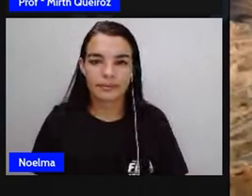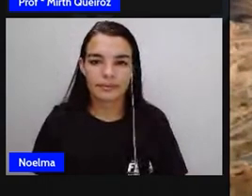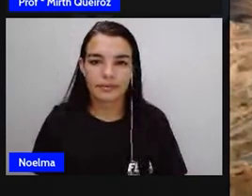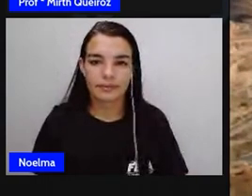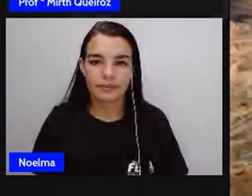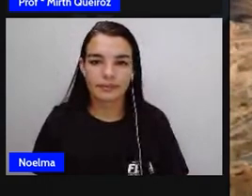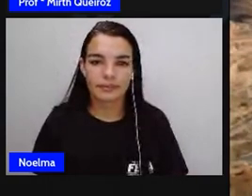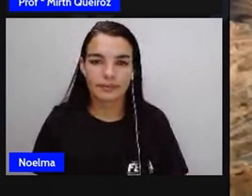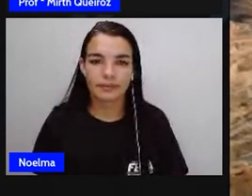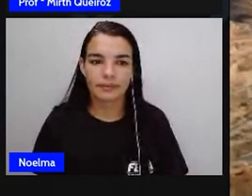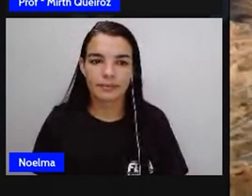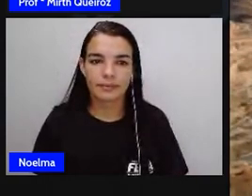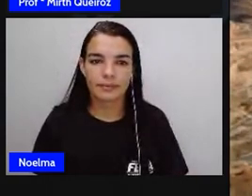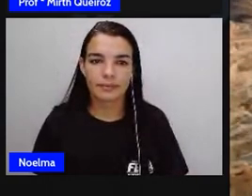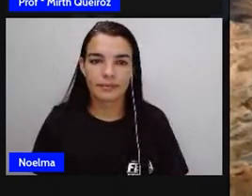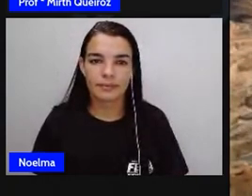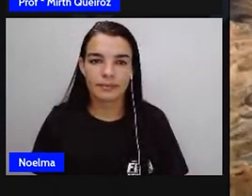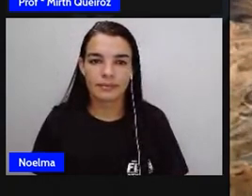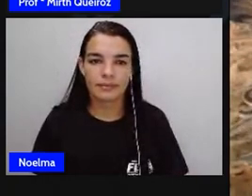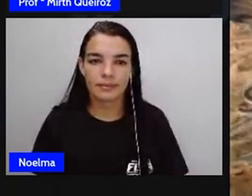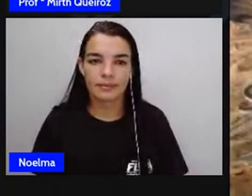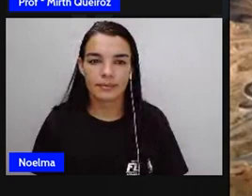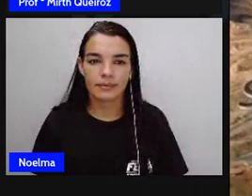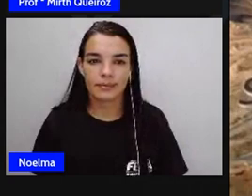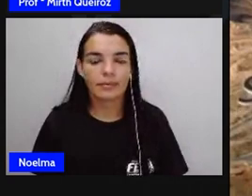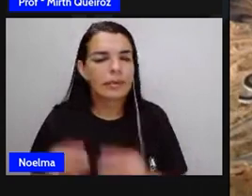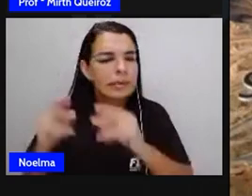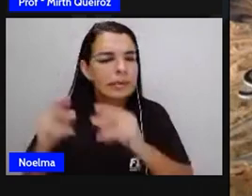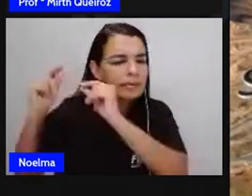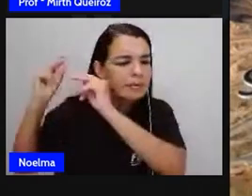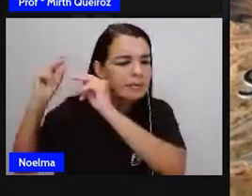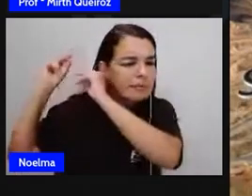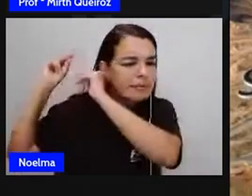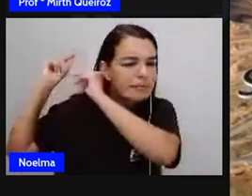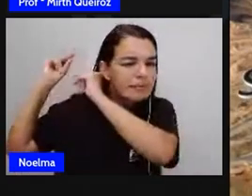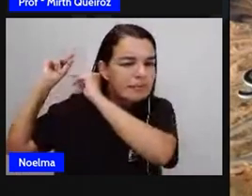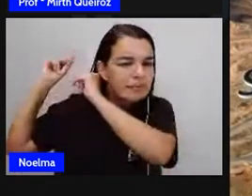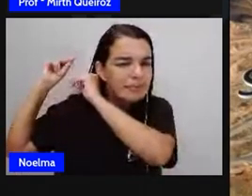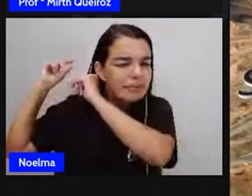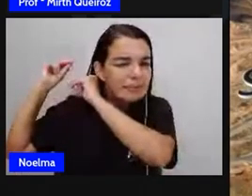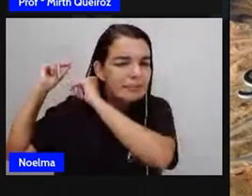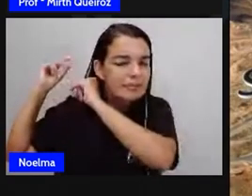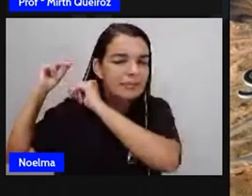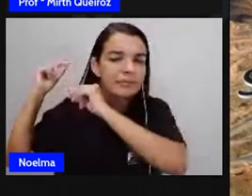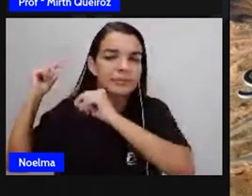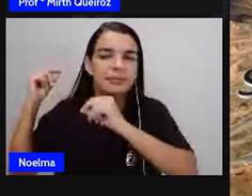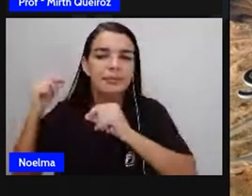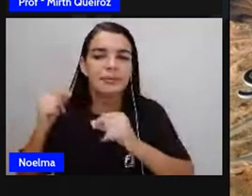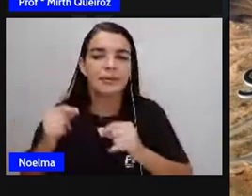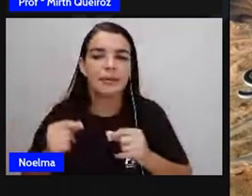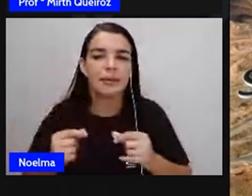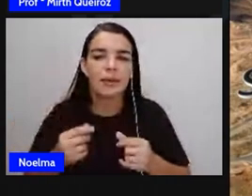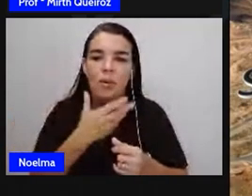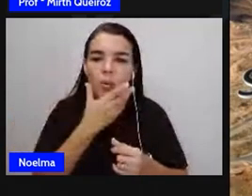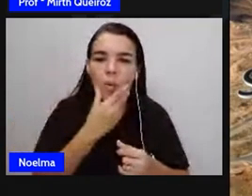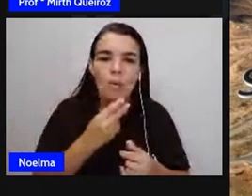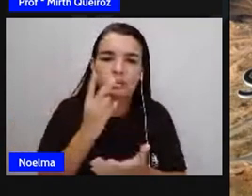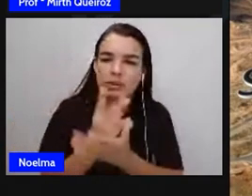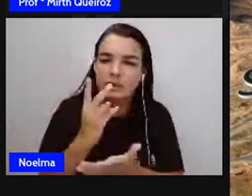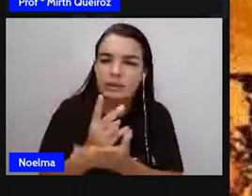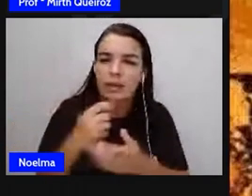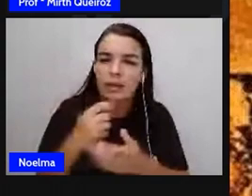Desde os tempos primitivos, o homem sempre teve a necessidade de se localizar e se orientar pelo espaço